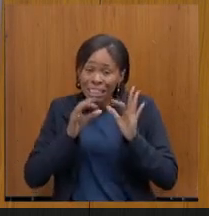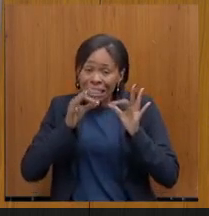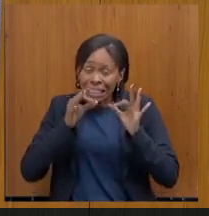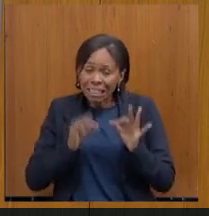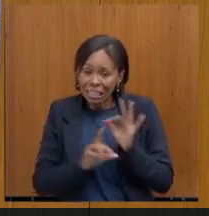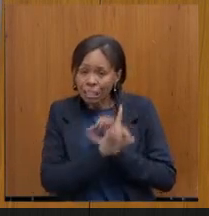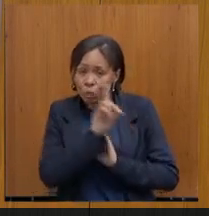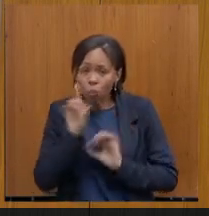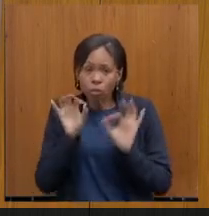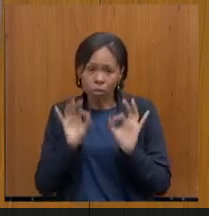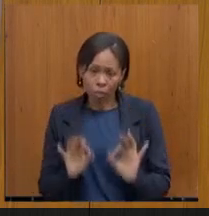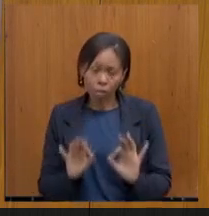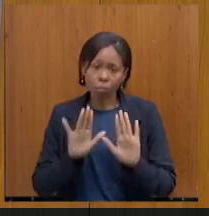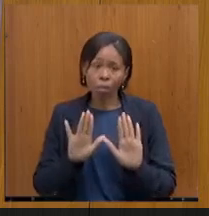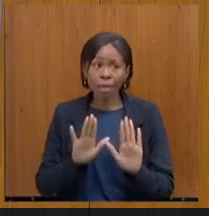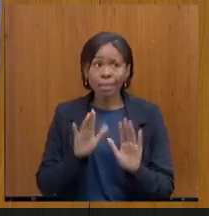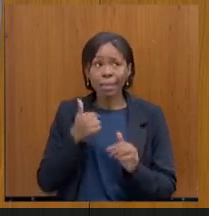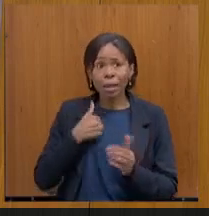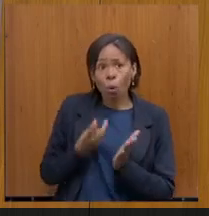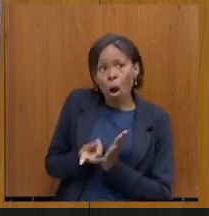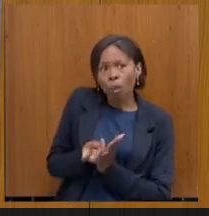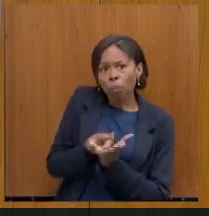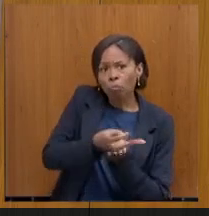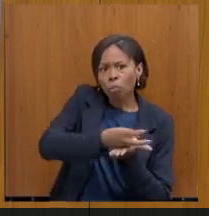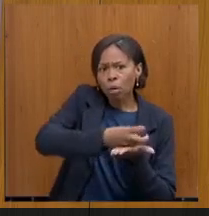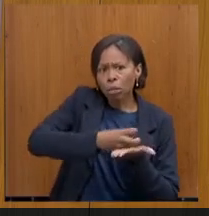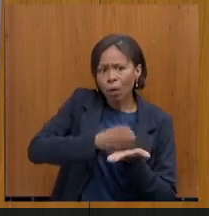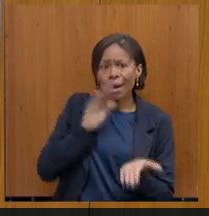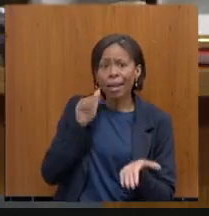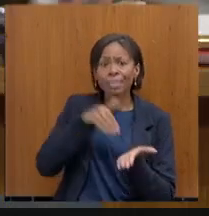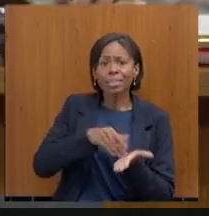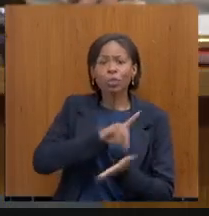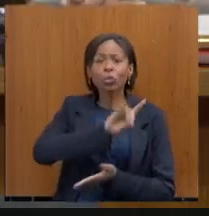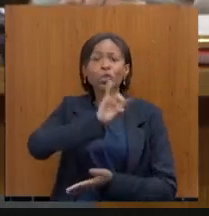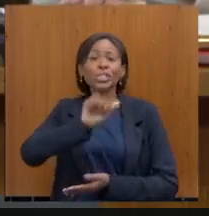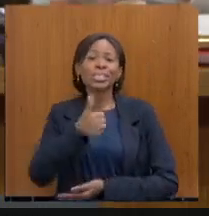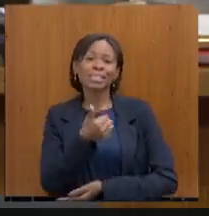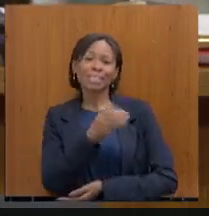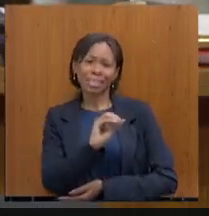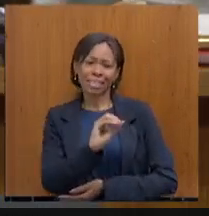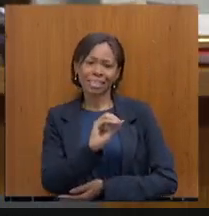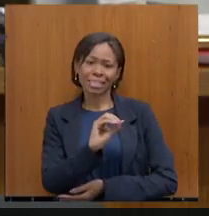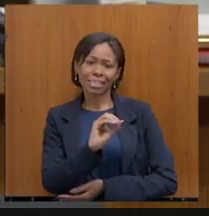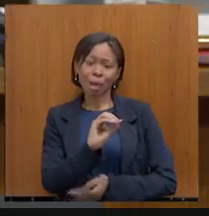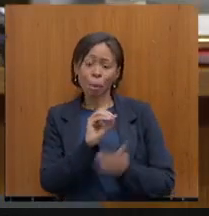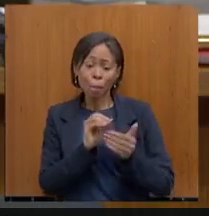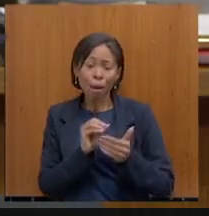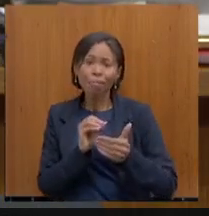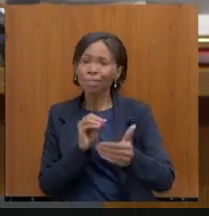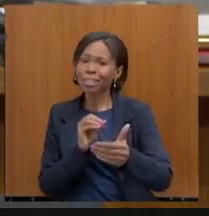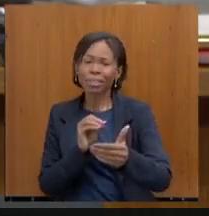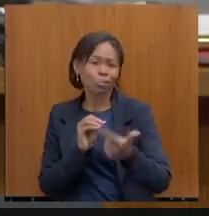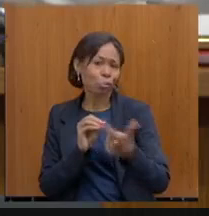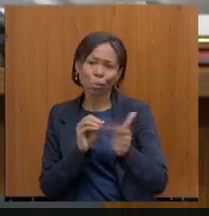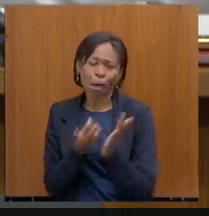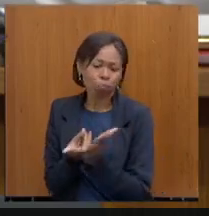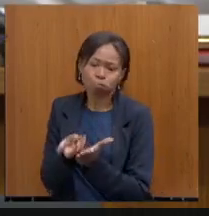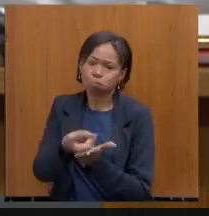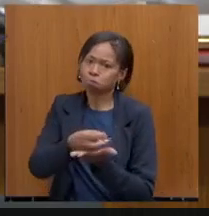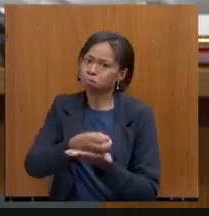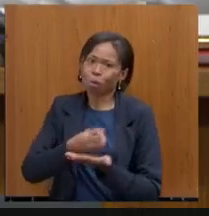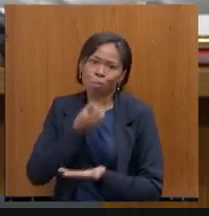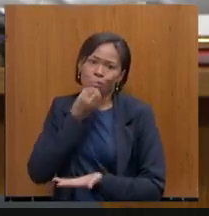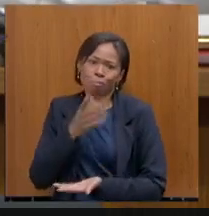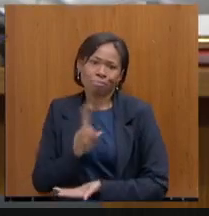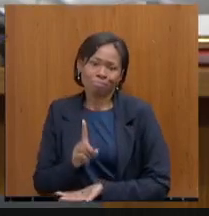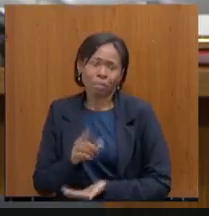é que a minha grande arrecadação é até o dia 10. A partir do dia 10, a gente não tem uma arrecadação tão significativa. Então, por isso que o grande volume